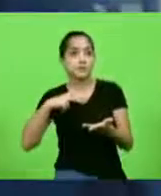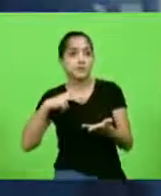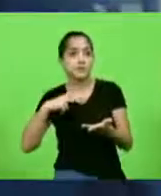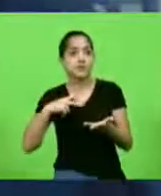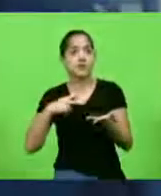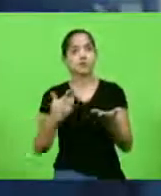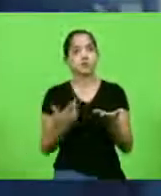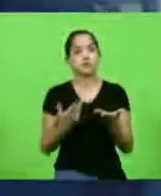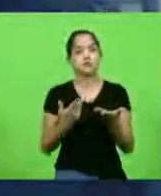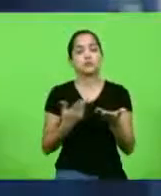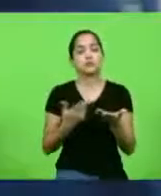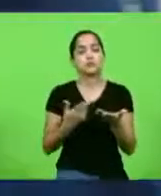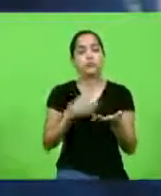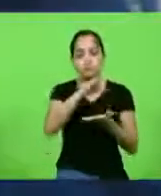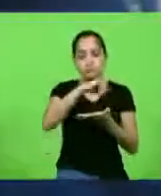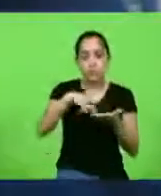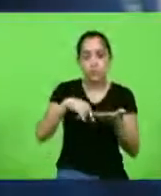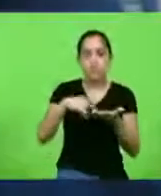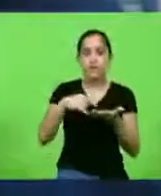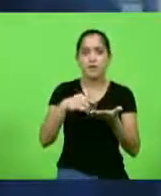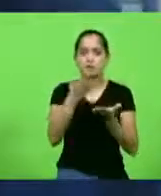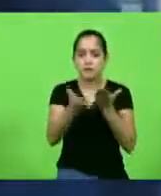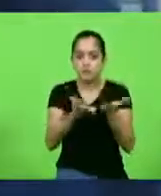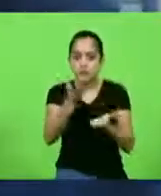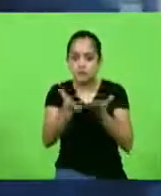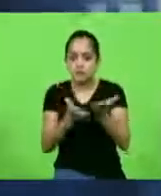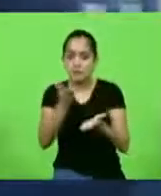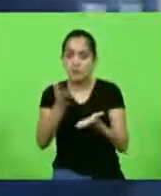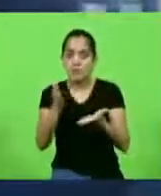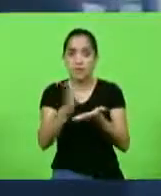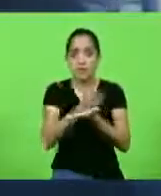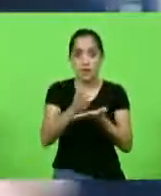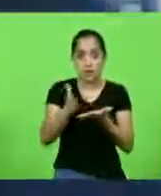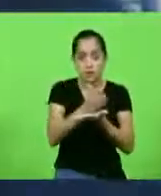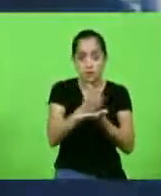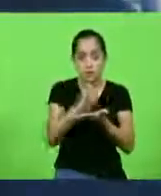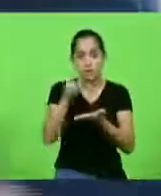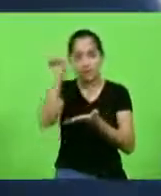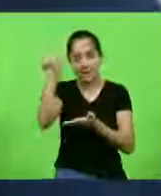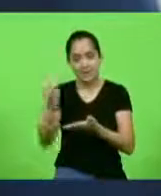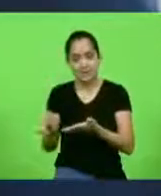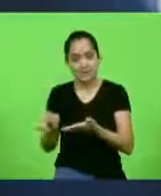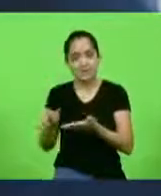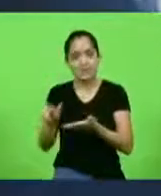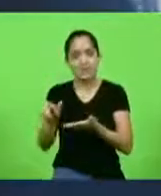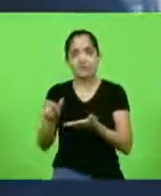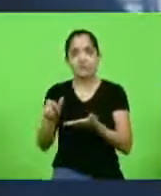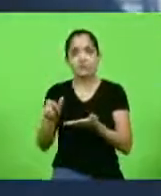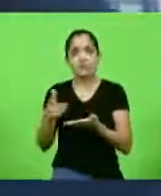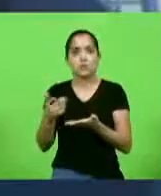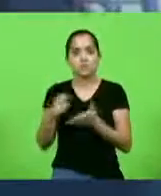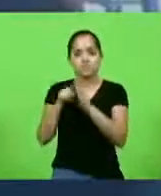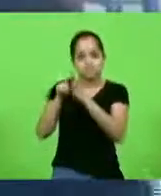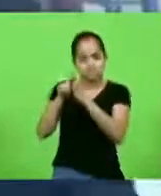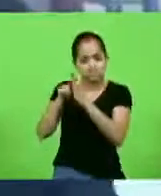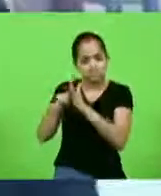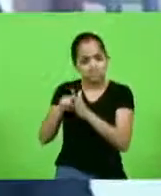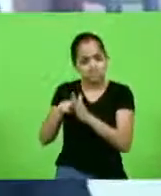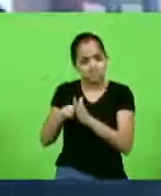atendimento aos pacientes. Em alguns casos, os pacientes não são examinados